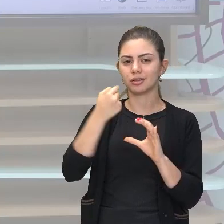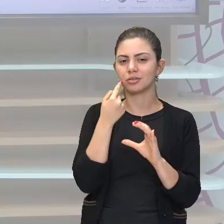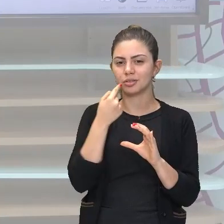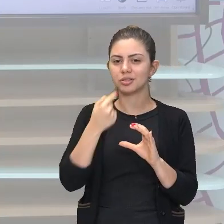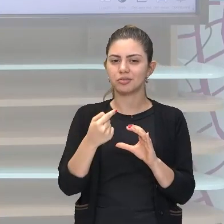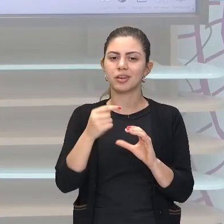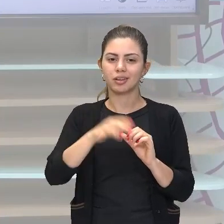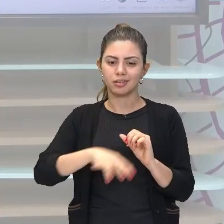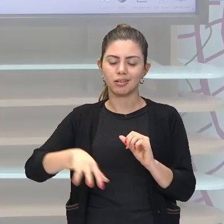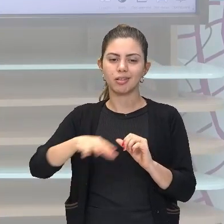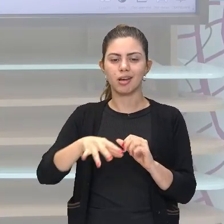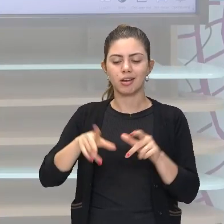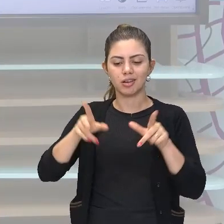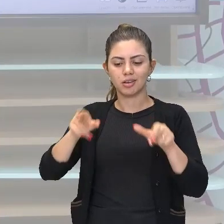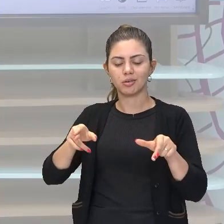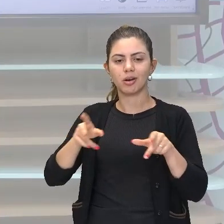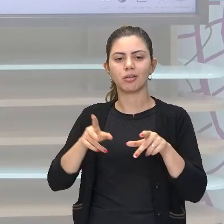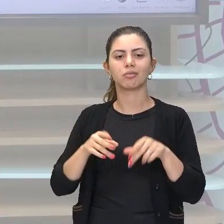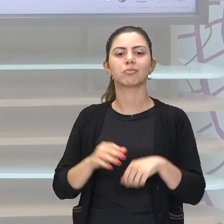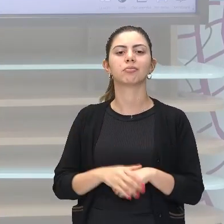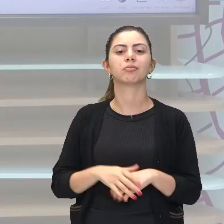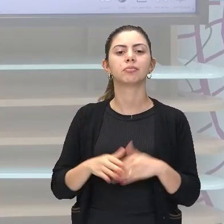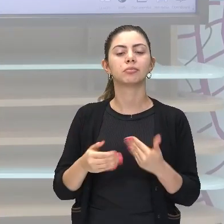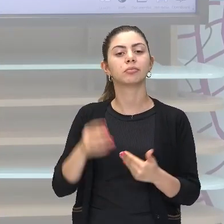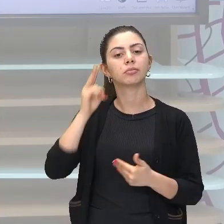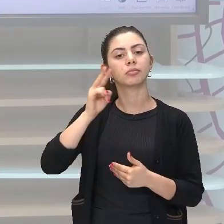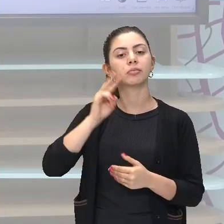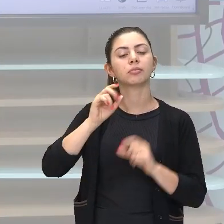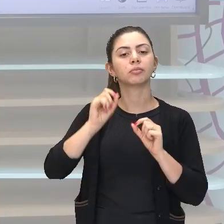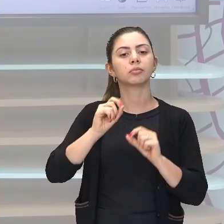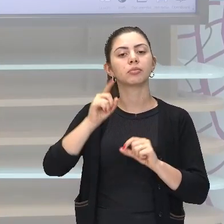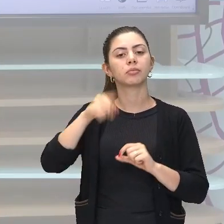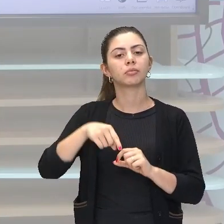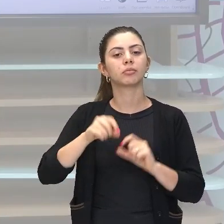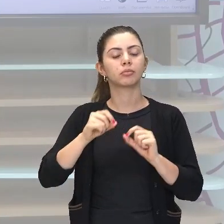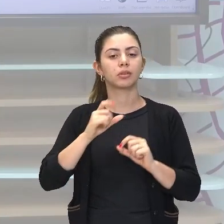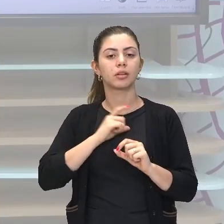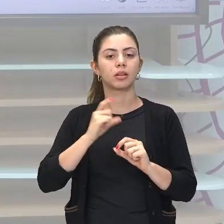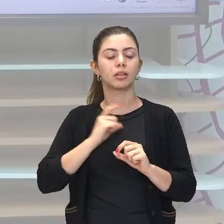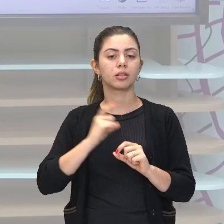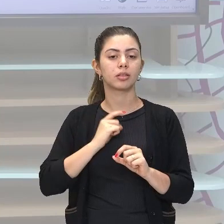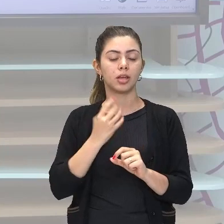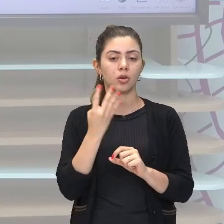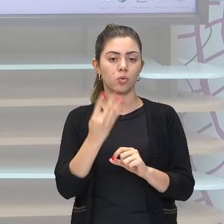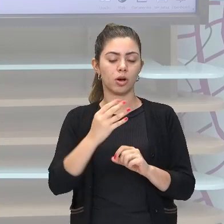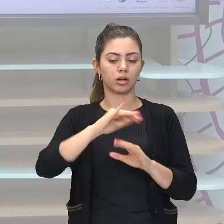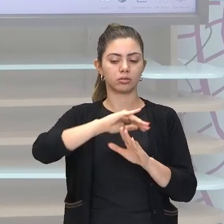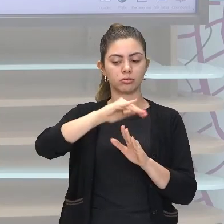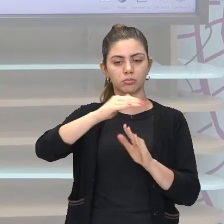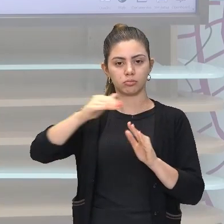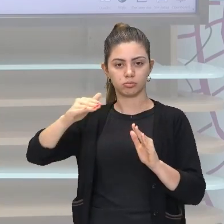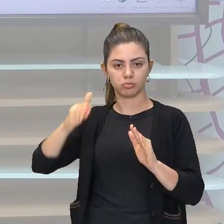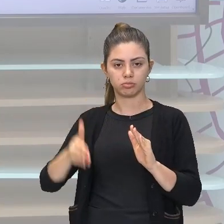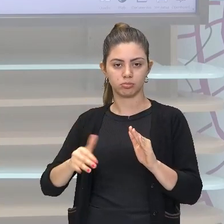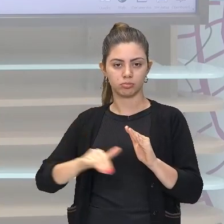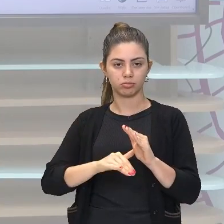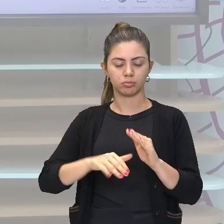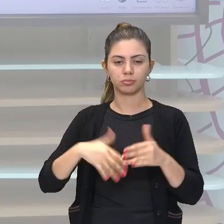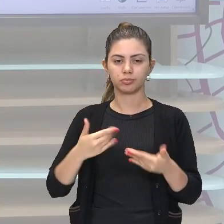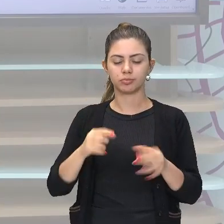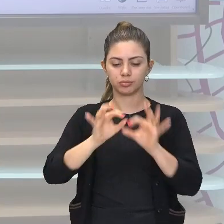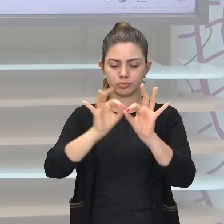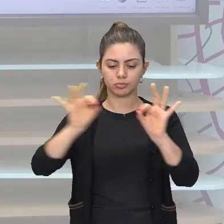paralelogramo. Lembrando que o paralelogramo, ele é um polígono de quatro lados, onde os lados